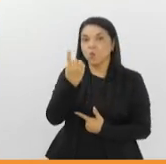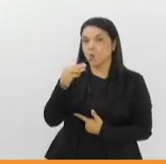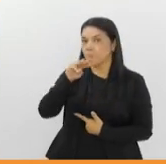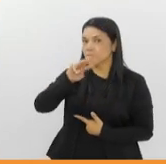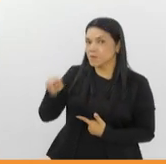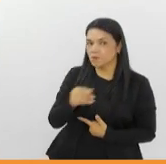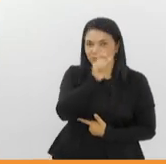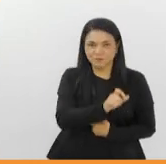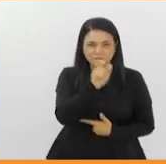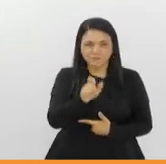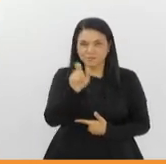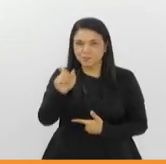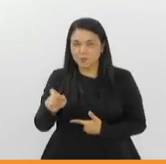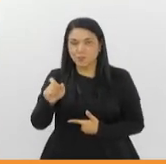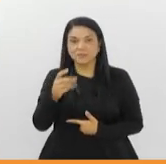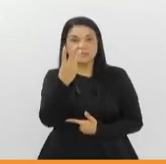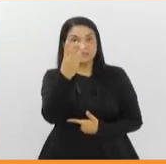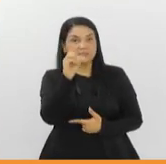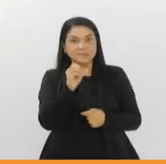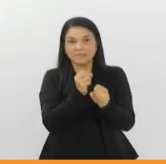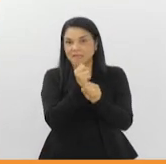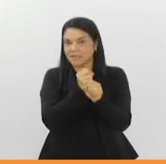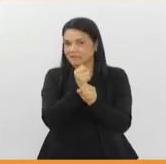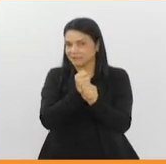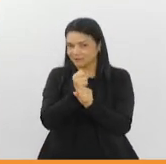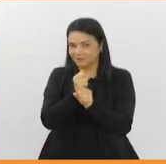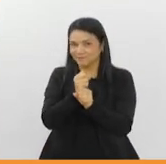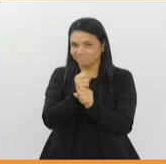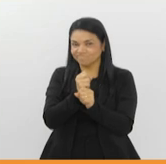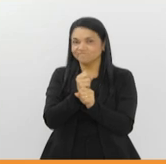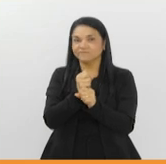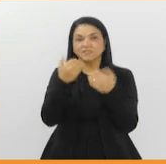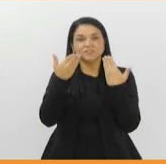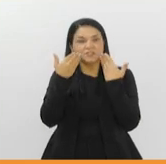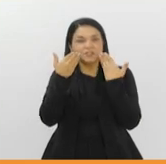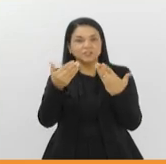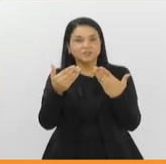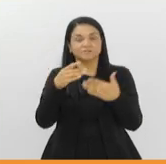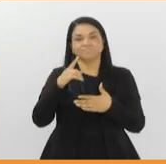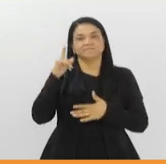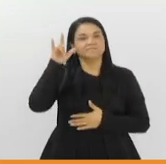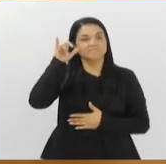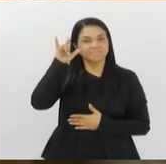e meio de espectadores durante as três décadas de existência, está disponível no Instagram.